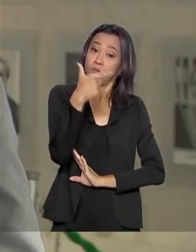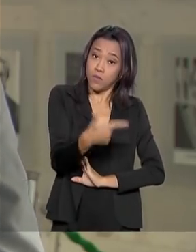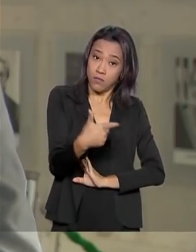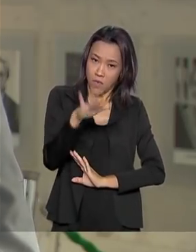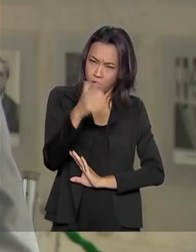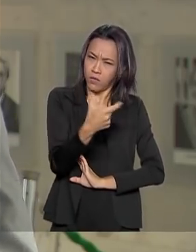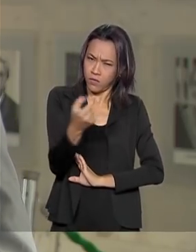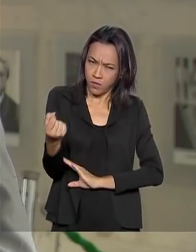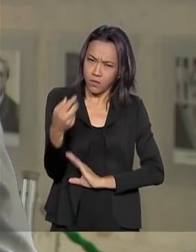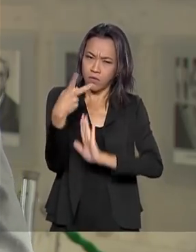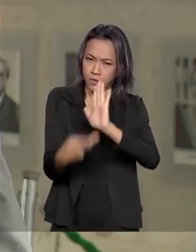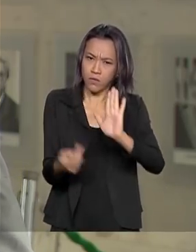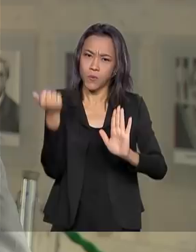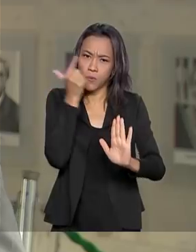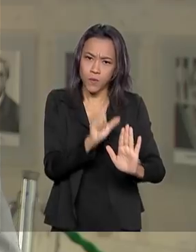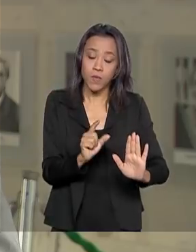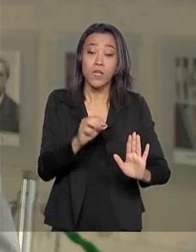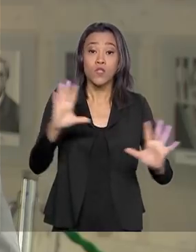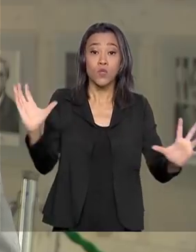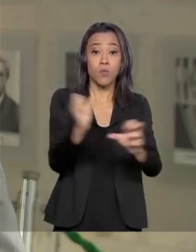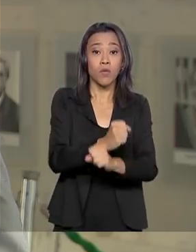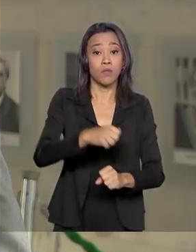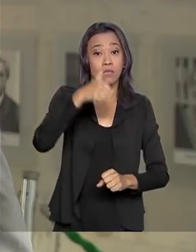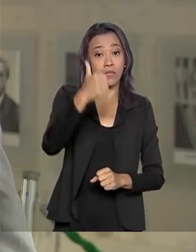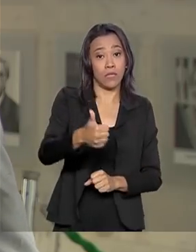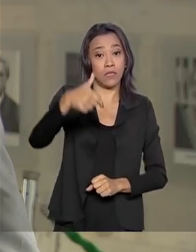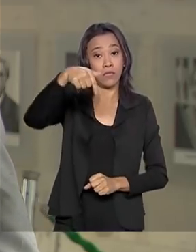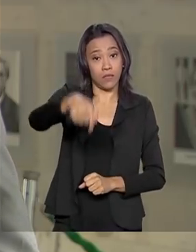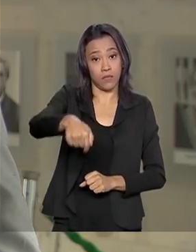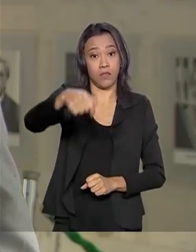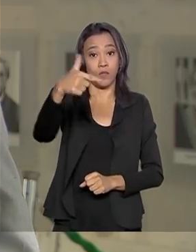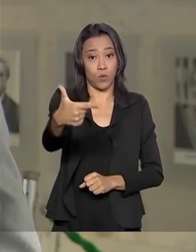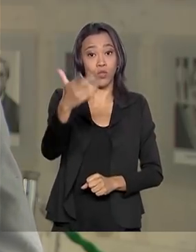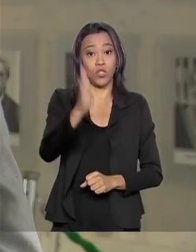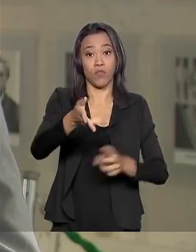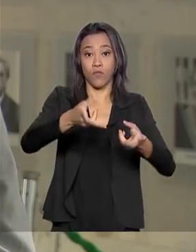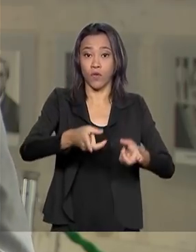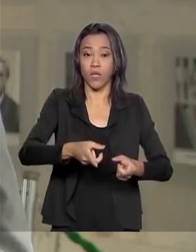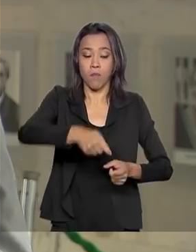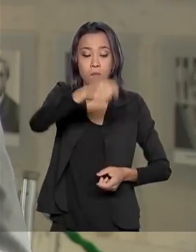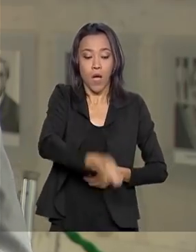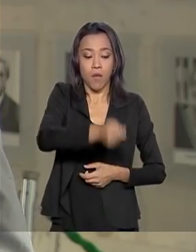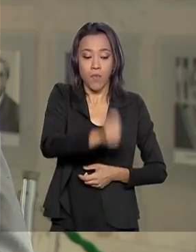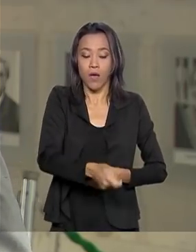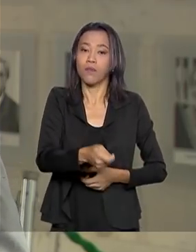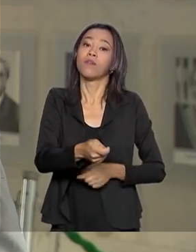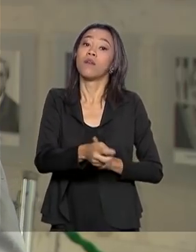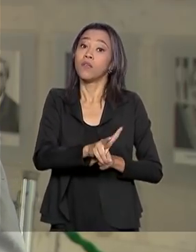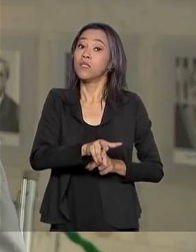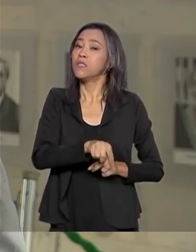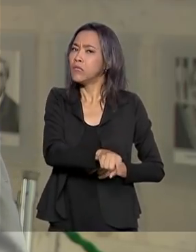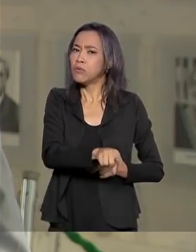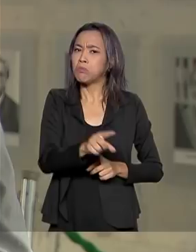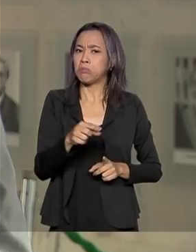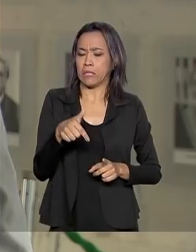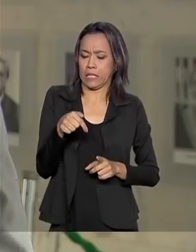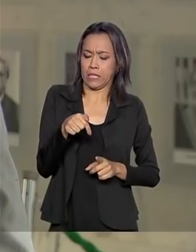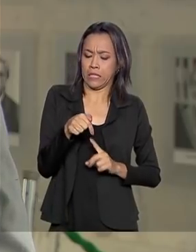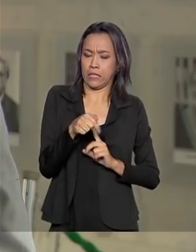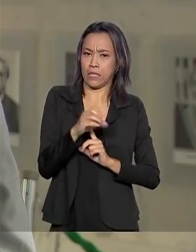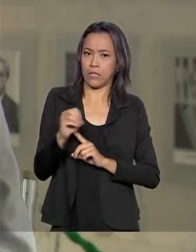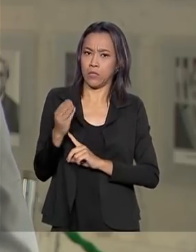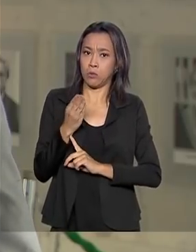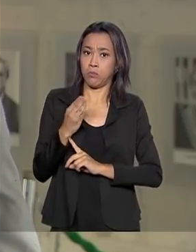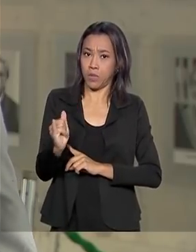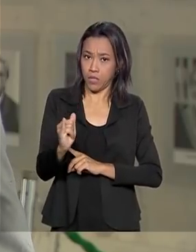qualificados. Nesse total, 172 já foram leiloados ou concluídos. Juntos, eles vão gerar cerca de 700 bilhões